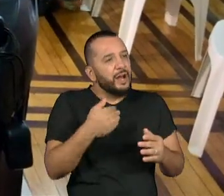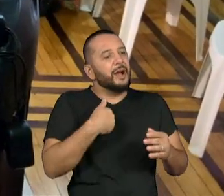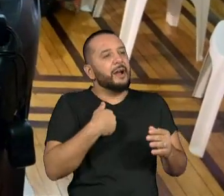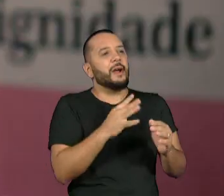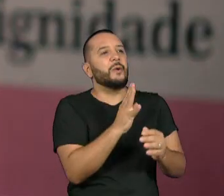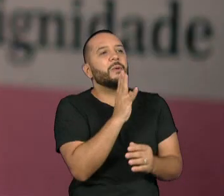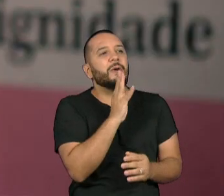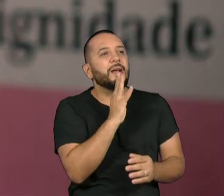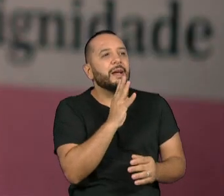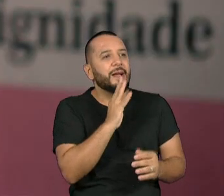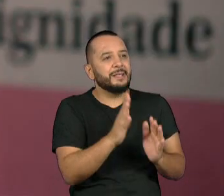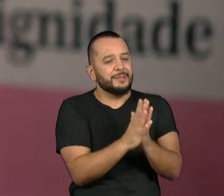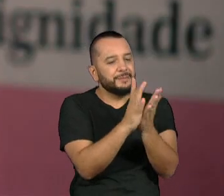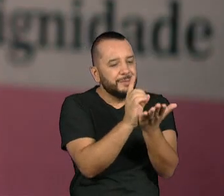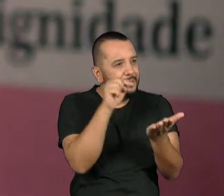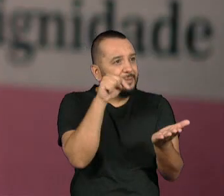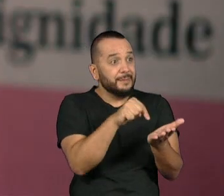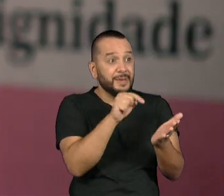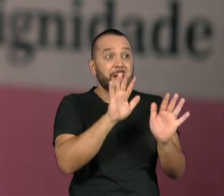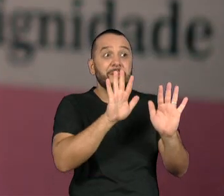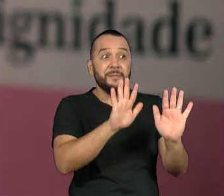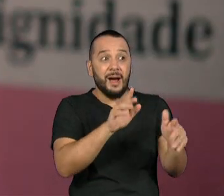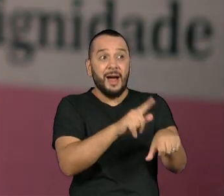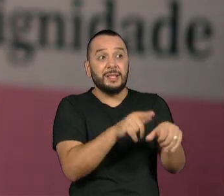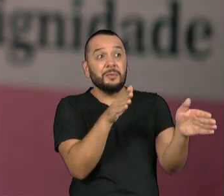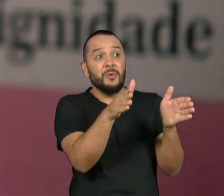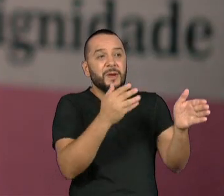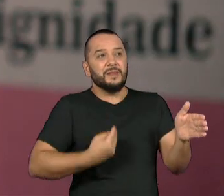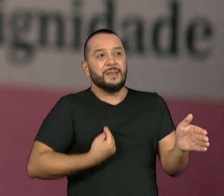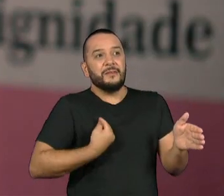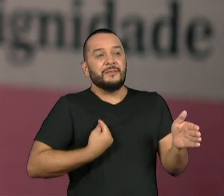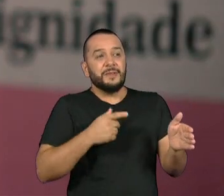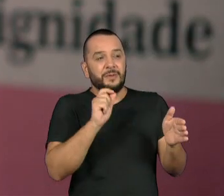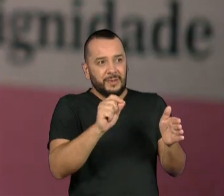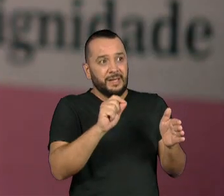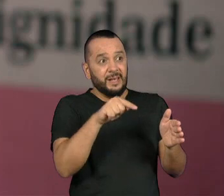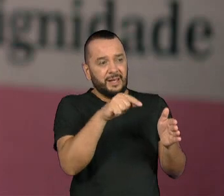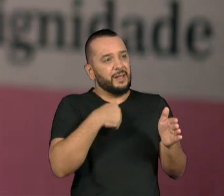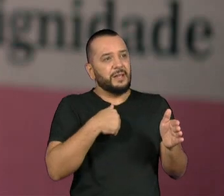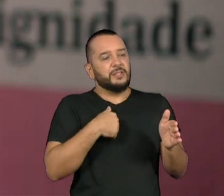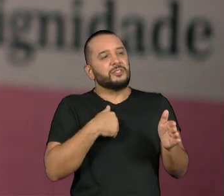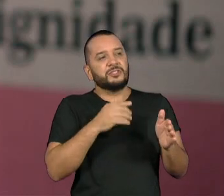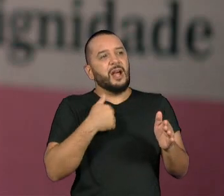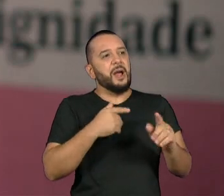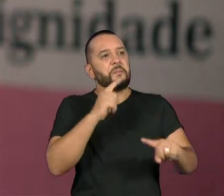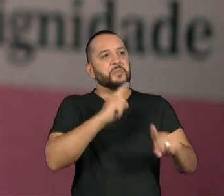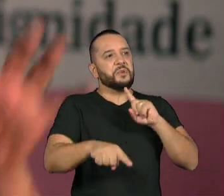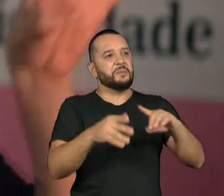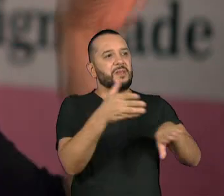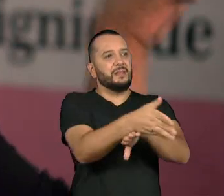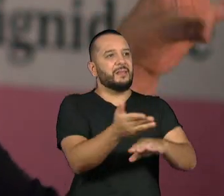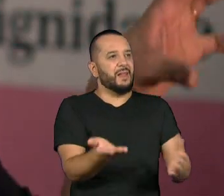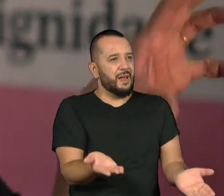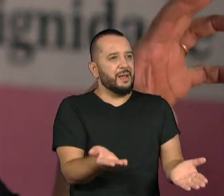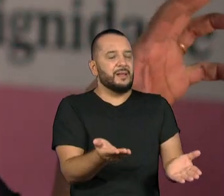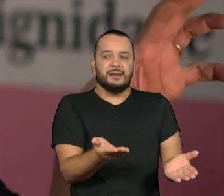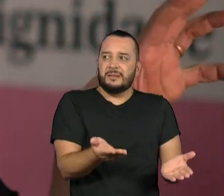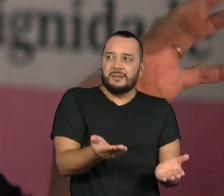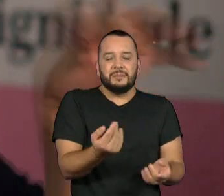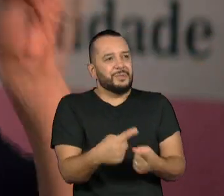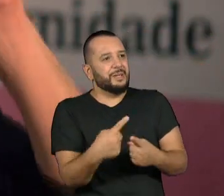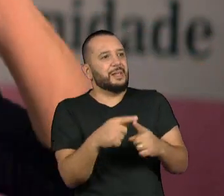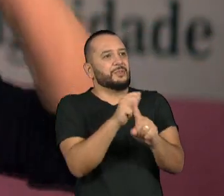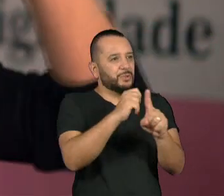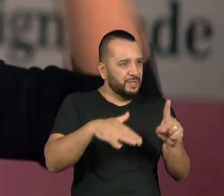palavra. Mas, em certo momento da vida, esse direito foi negado, né? Pela sociedade, pela